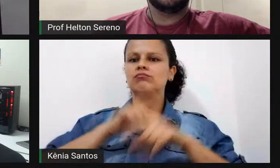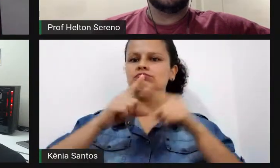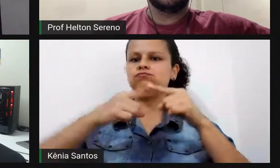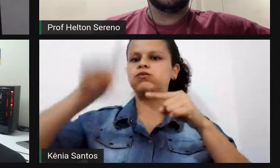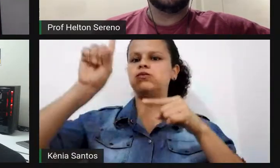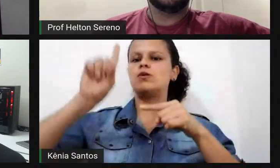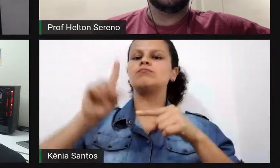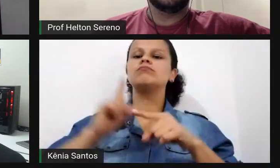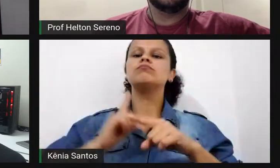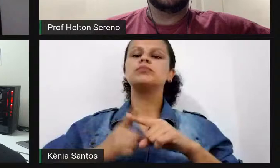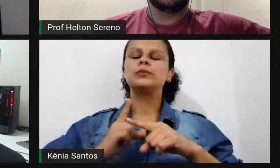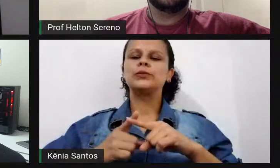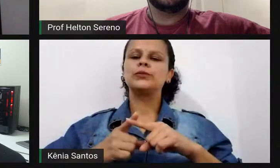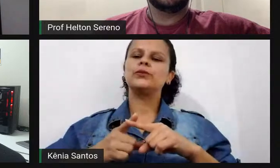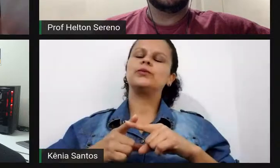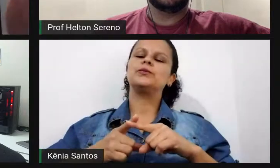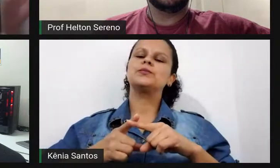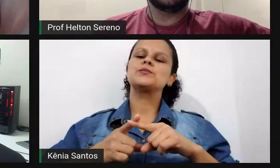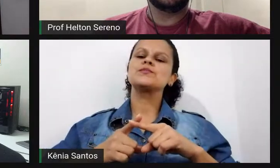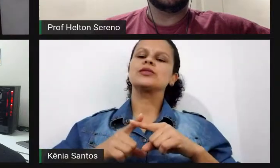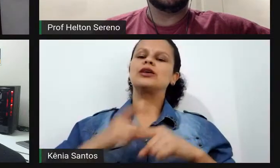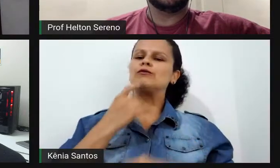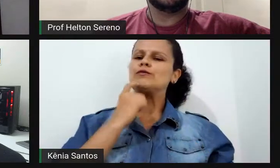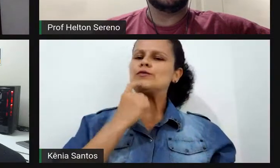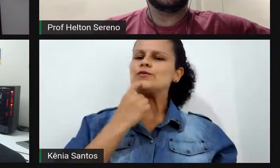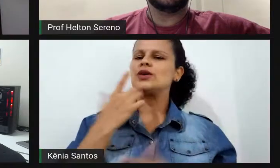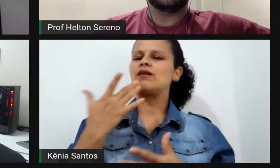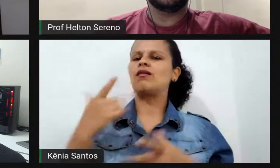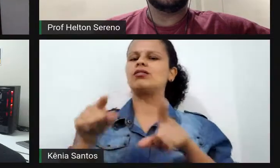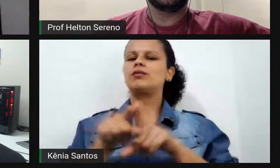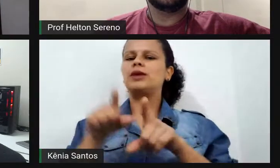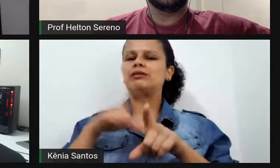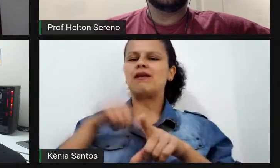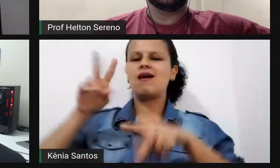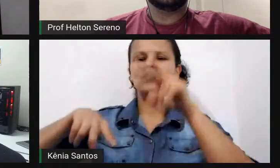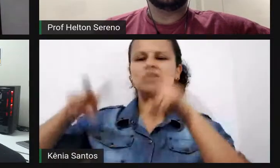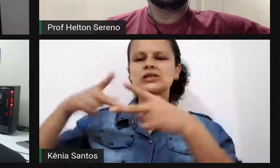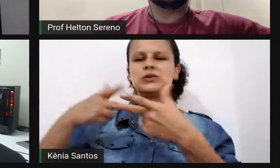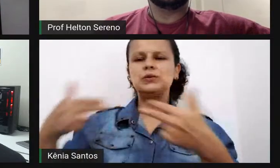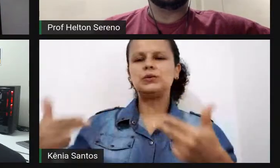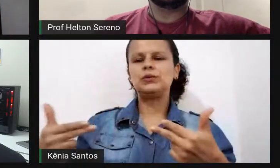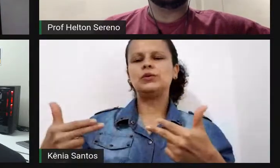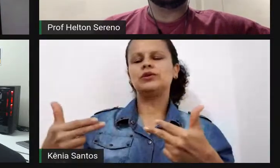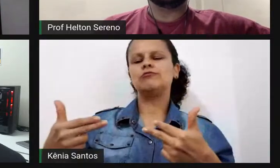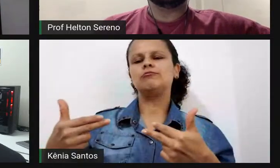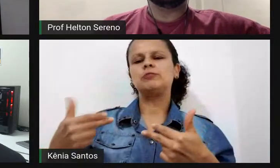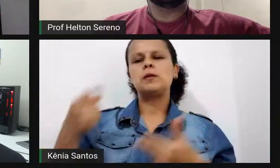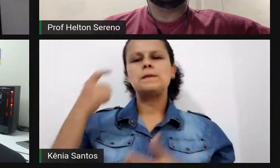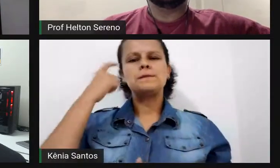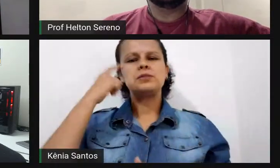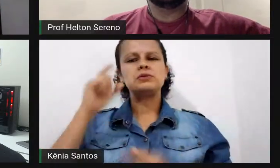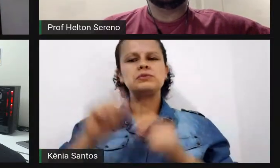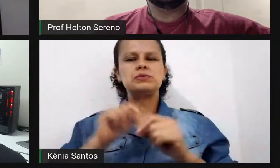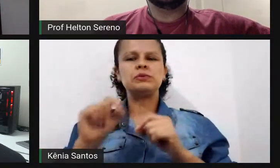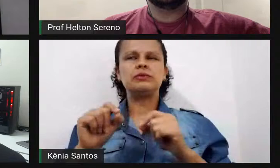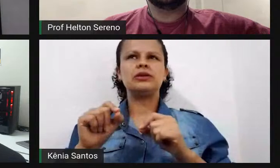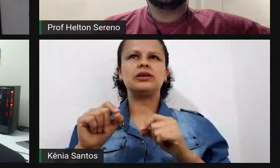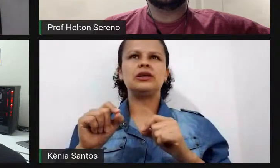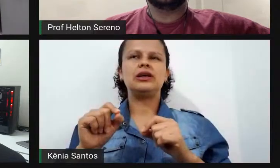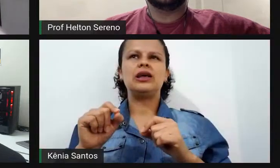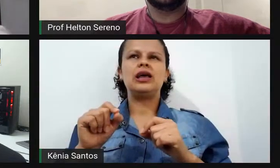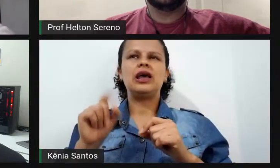finlandeses compreendem que o PISA e exames padronizados do tipo, né, não são coerentes com os princípios da educação finlandesa.